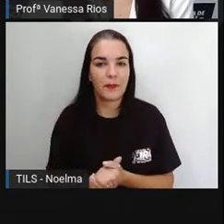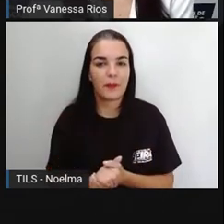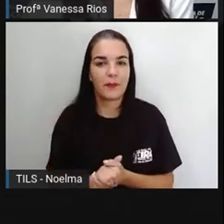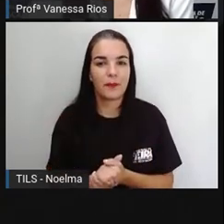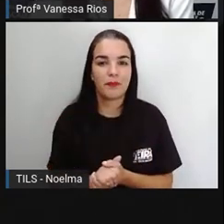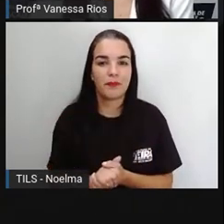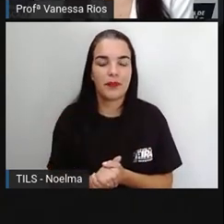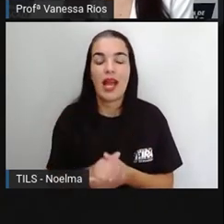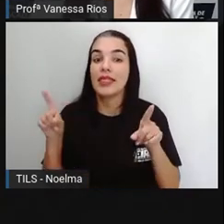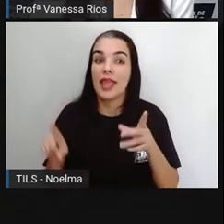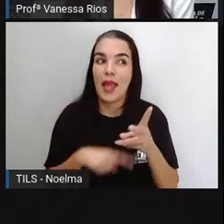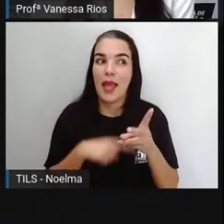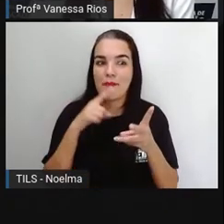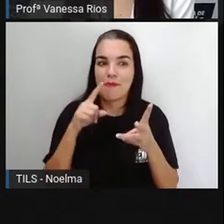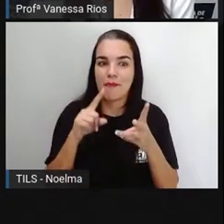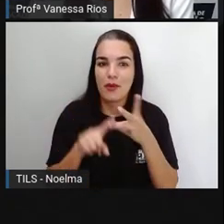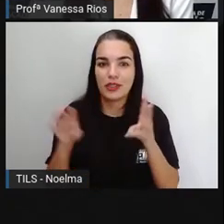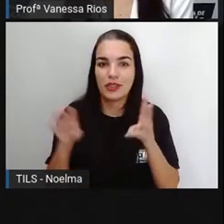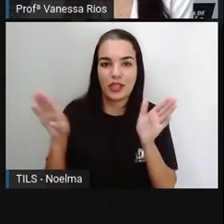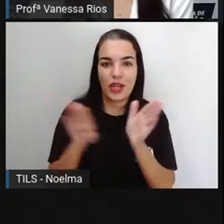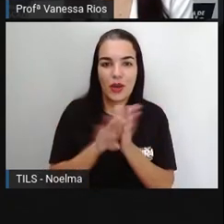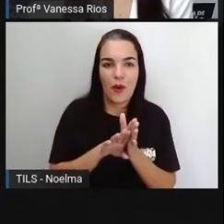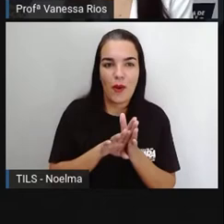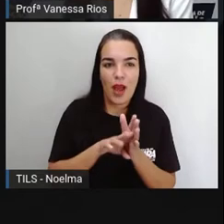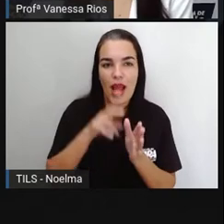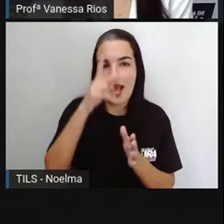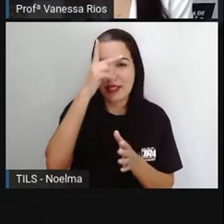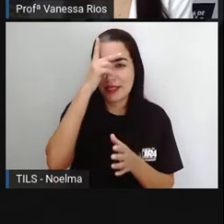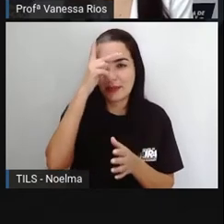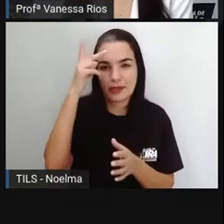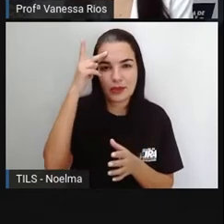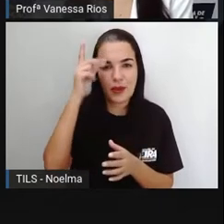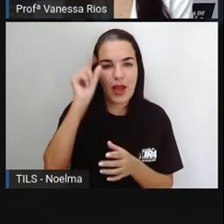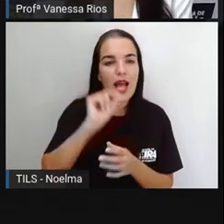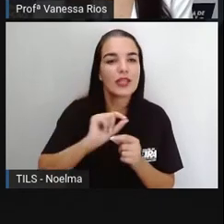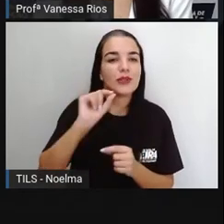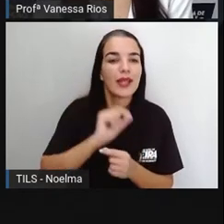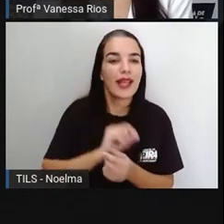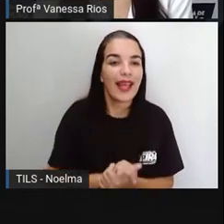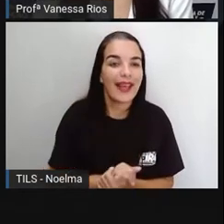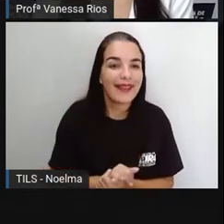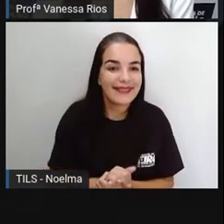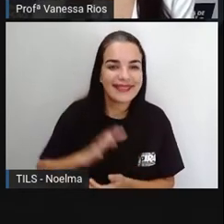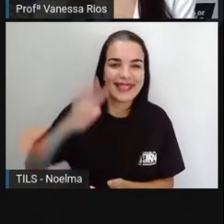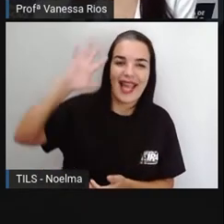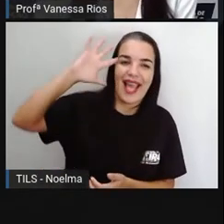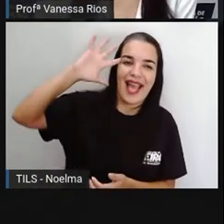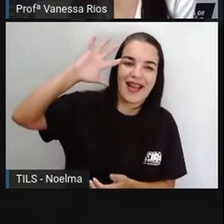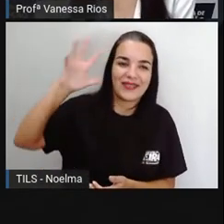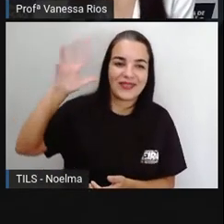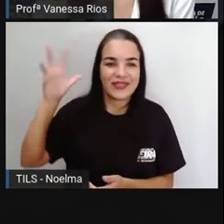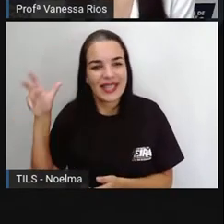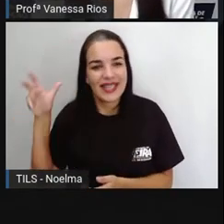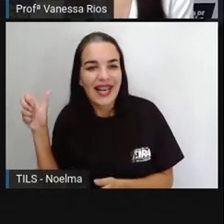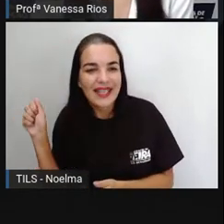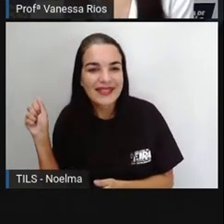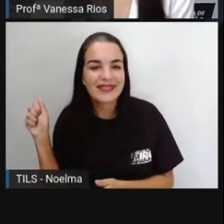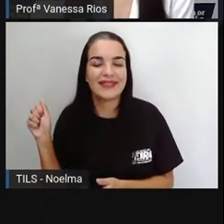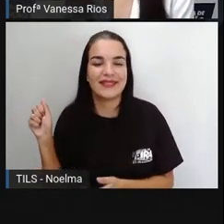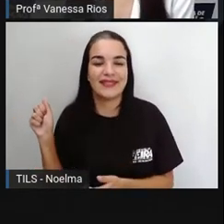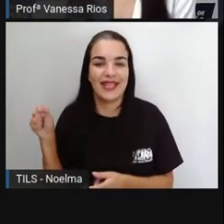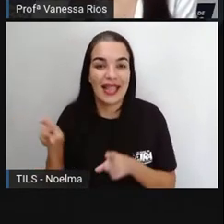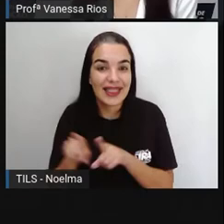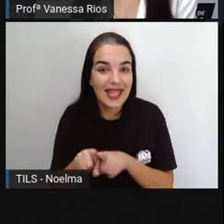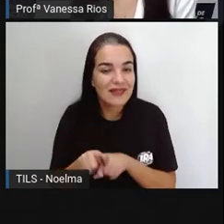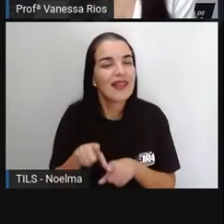E aí, a partir também da chegada dos portugueses, né? Anos depois, com a chegada dos africanos, que